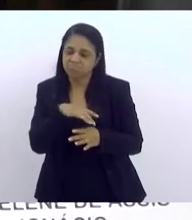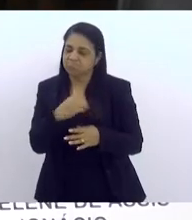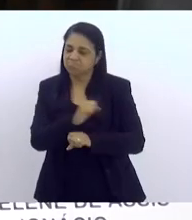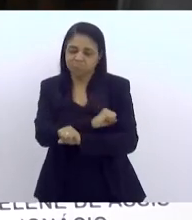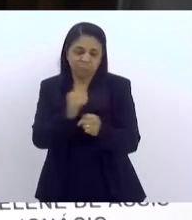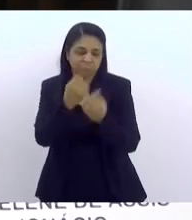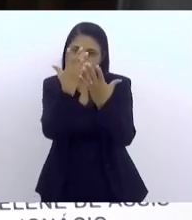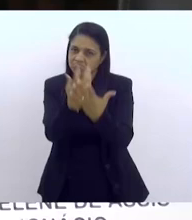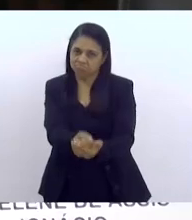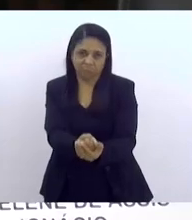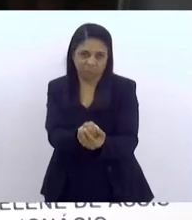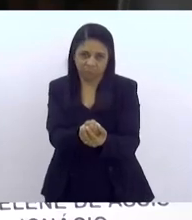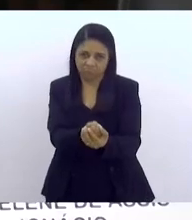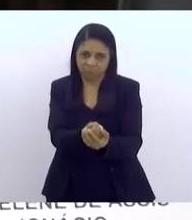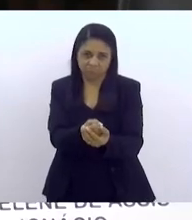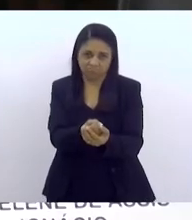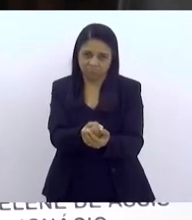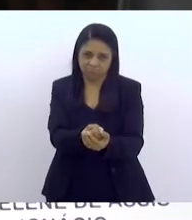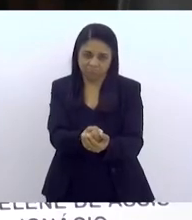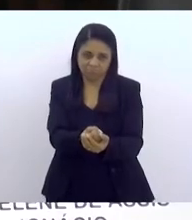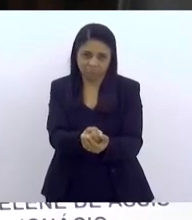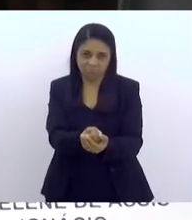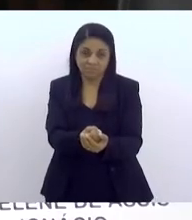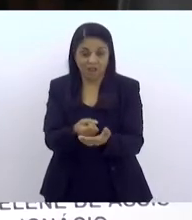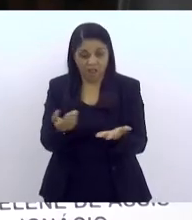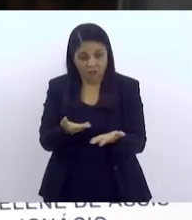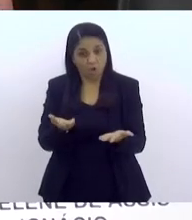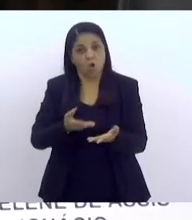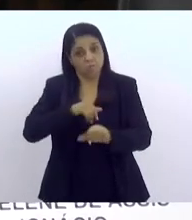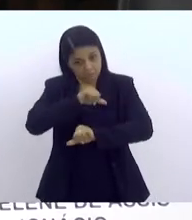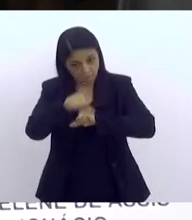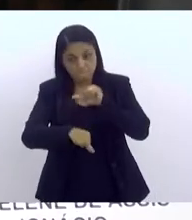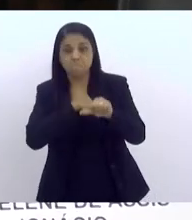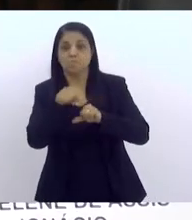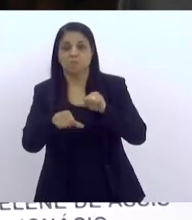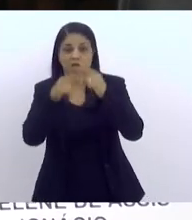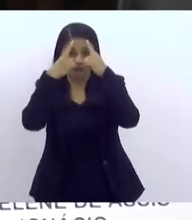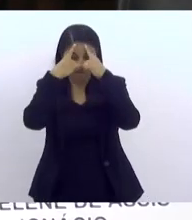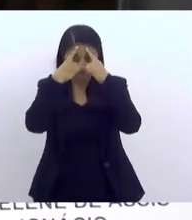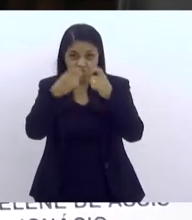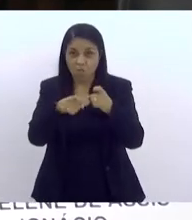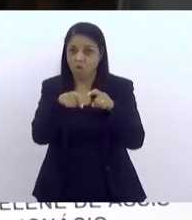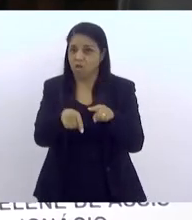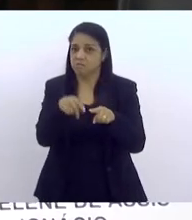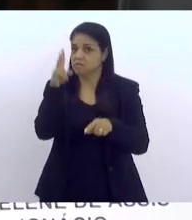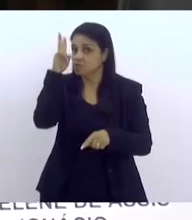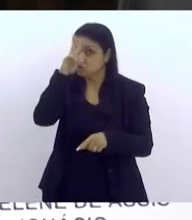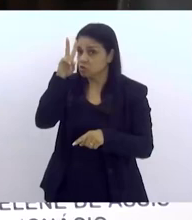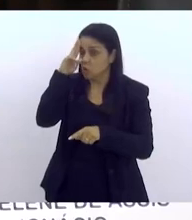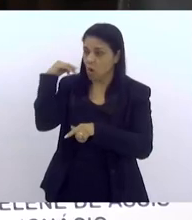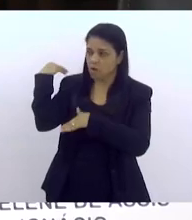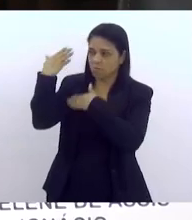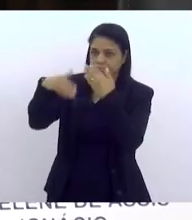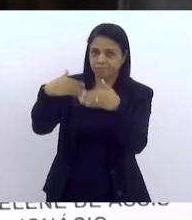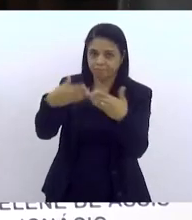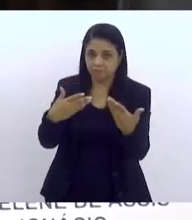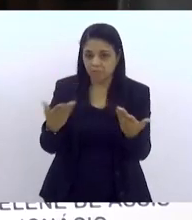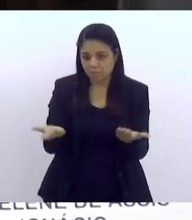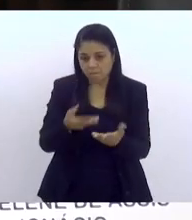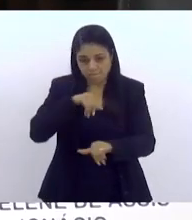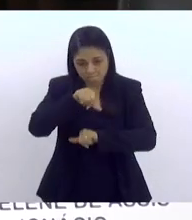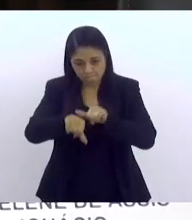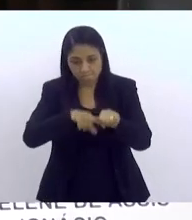gente esperar. Acho que a mudança tem que acontecer agora, que essa violência é uma violência histórica, mas as mudanças,